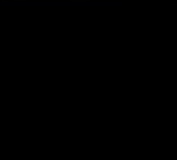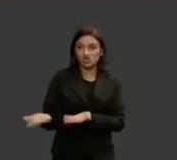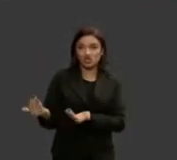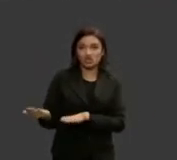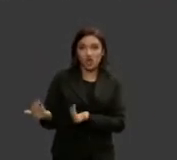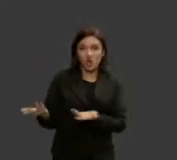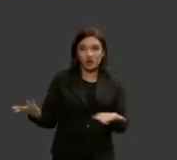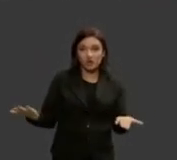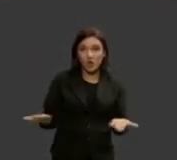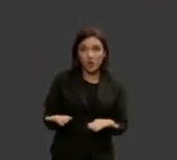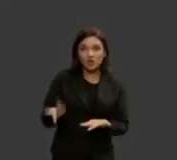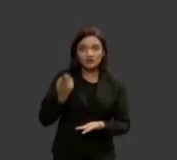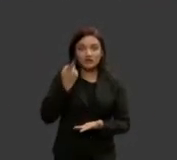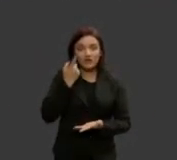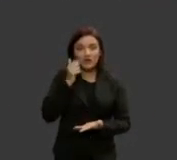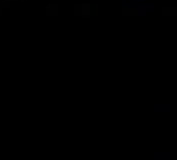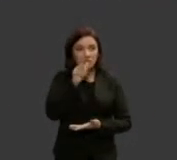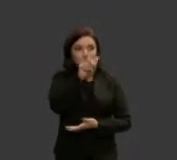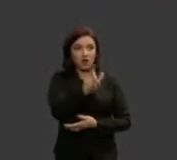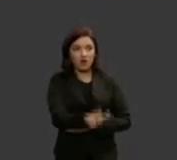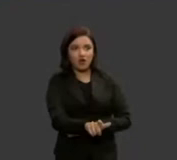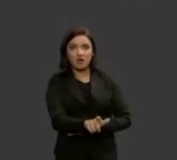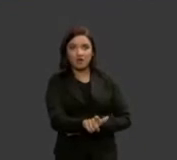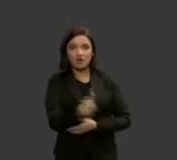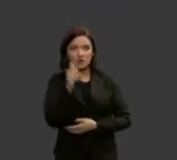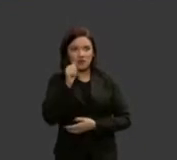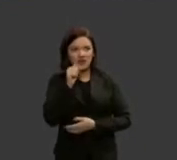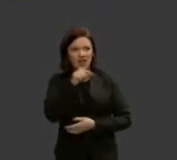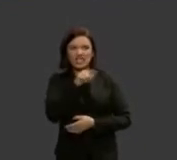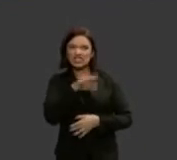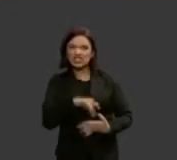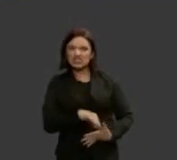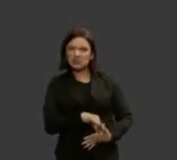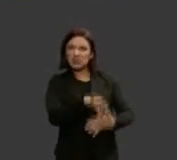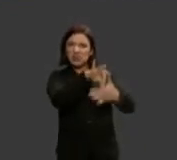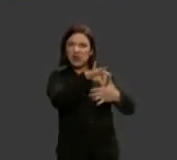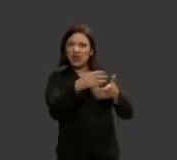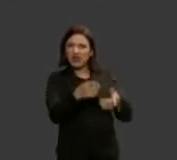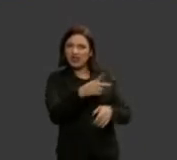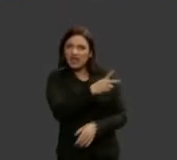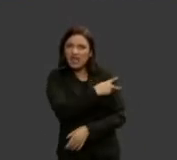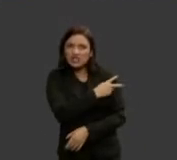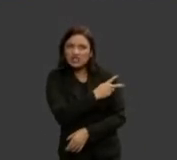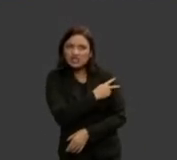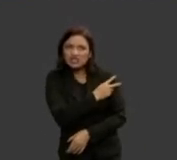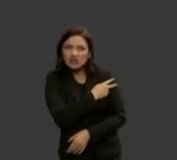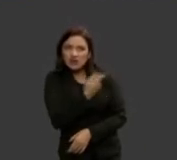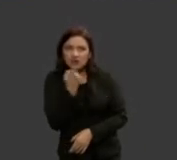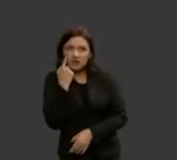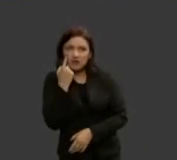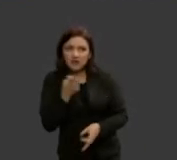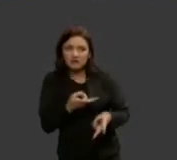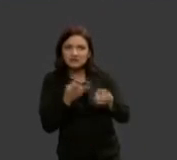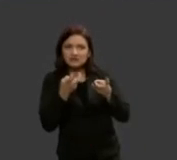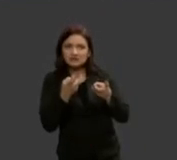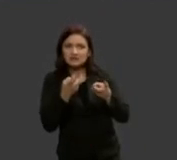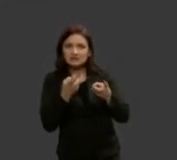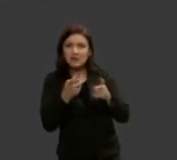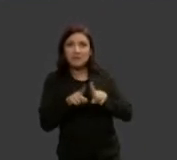veem mulheres em postos de comando de serviços públicos e privados sem muita